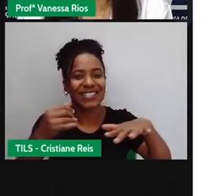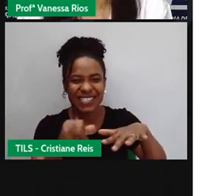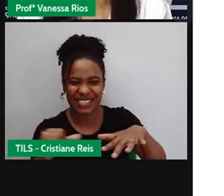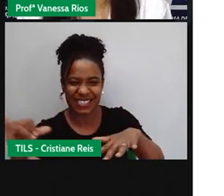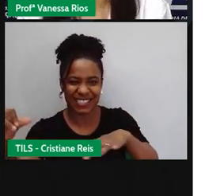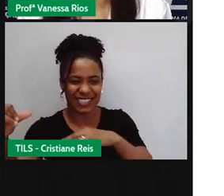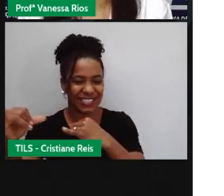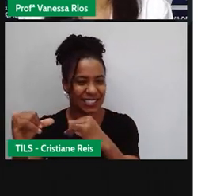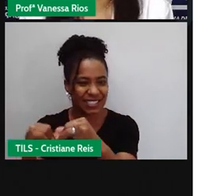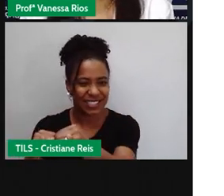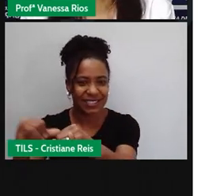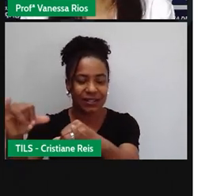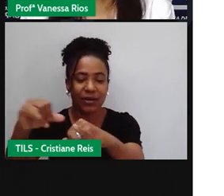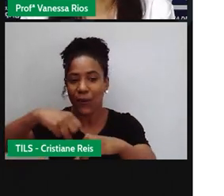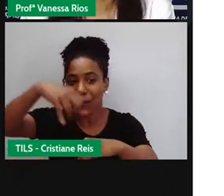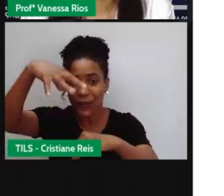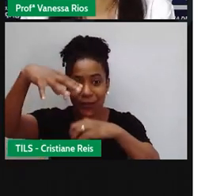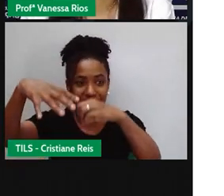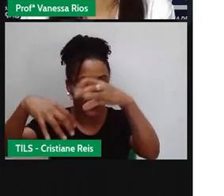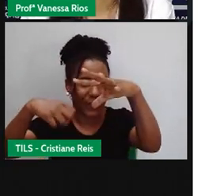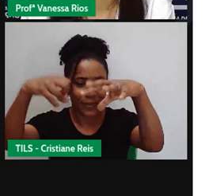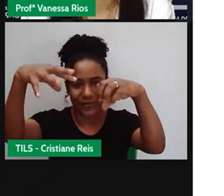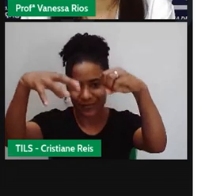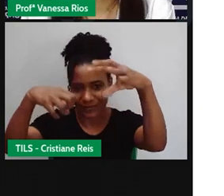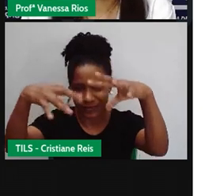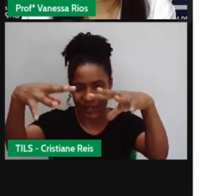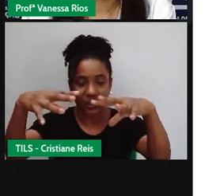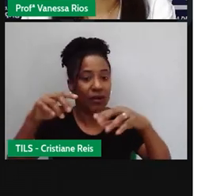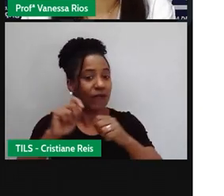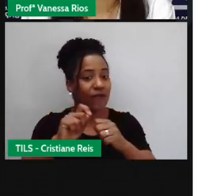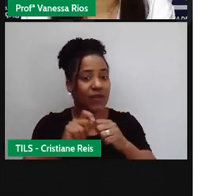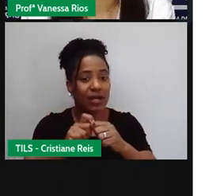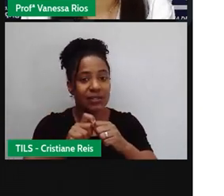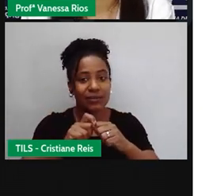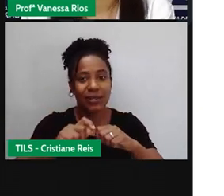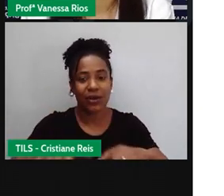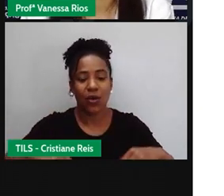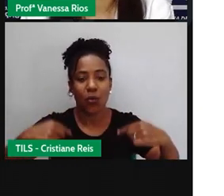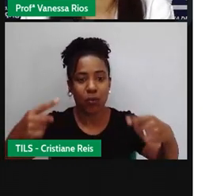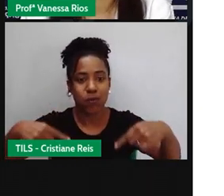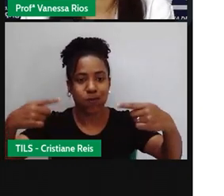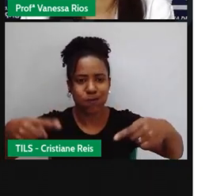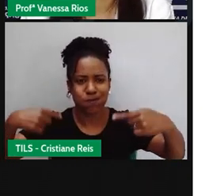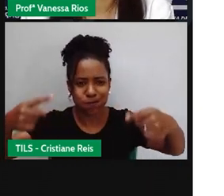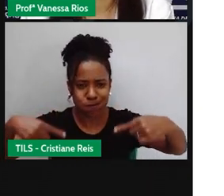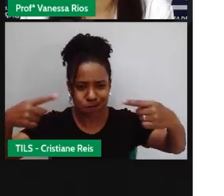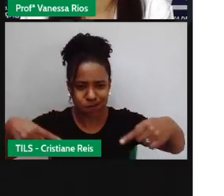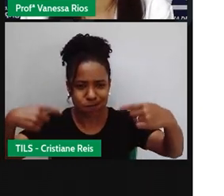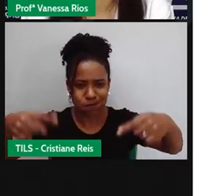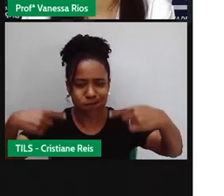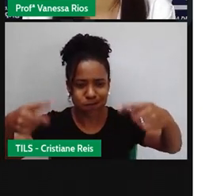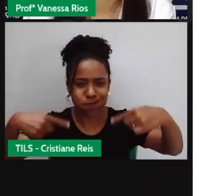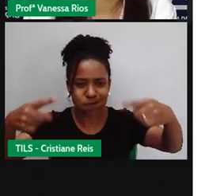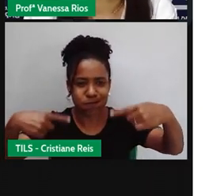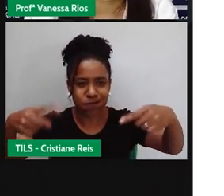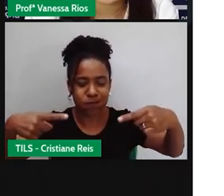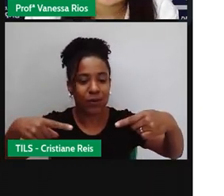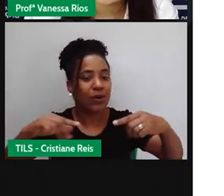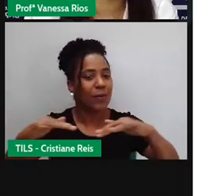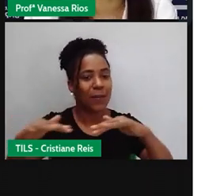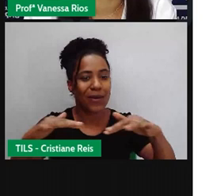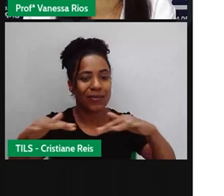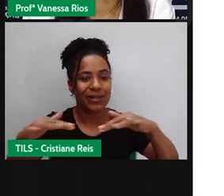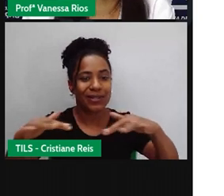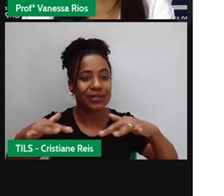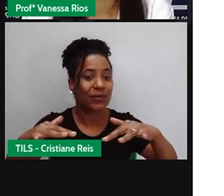a força em que a água é liberada, movimenta uma turbina, e aí também a força de movimento, a energia de movimento,